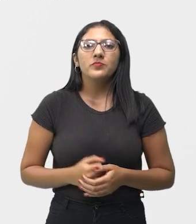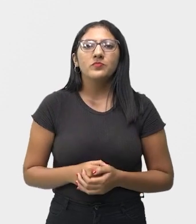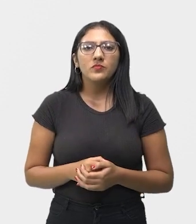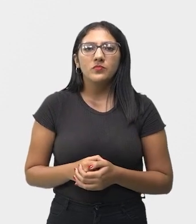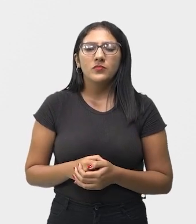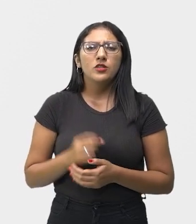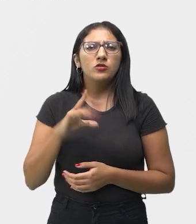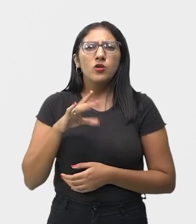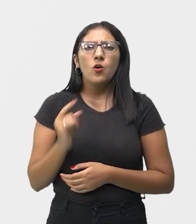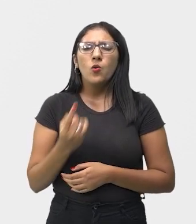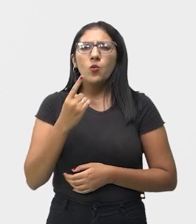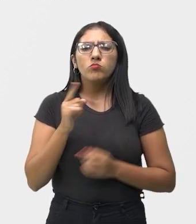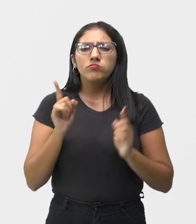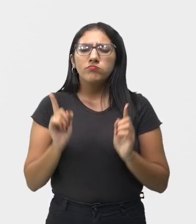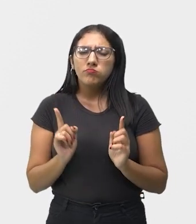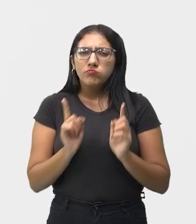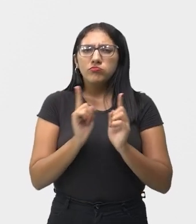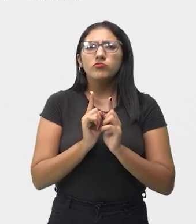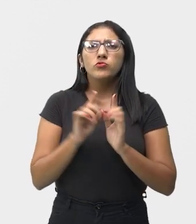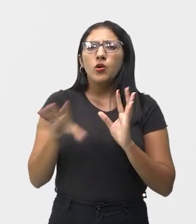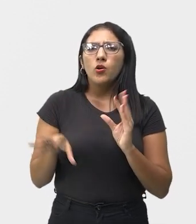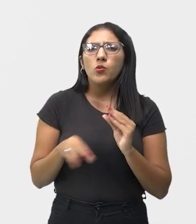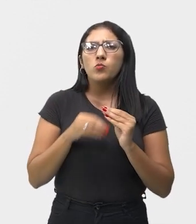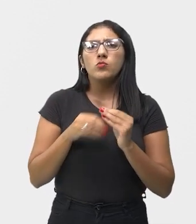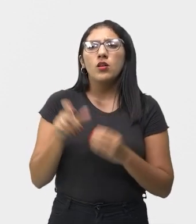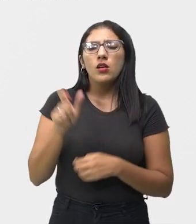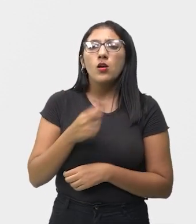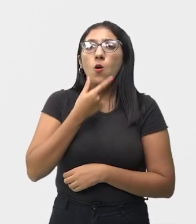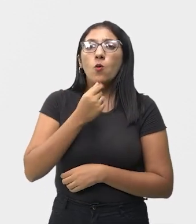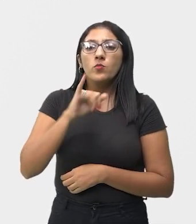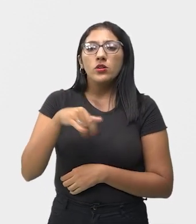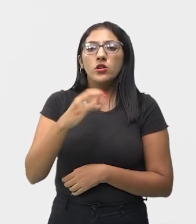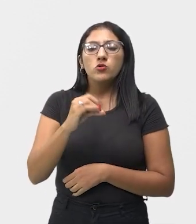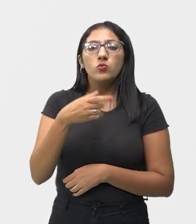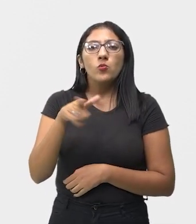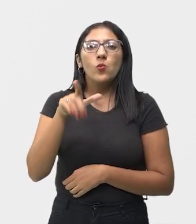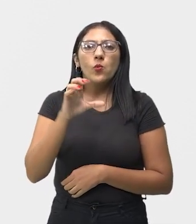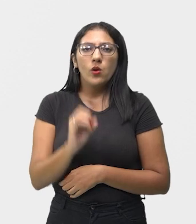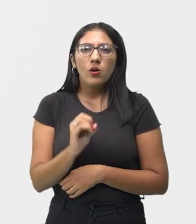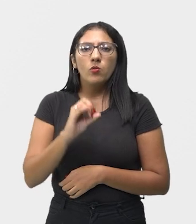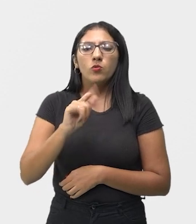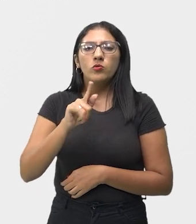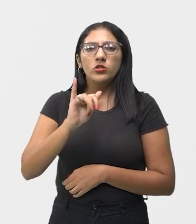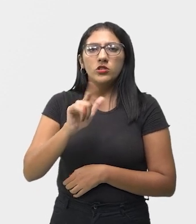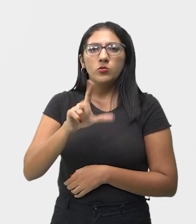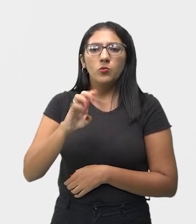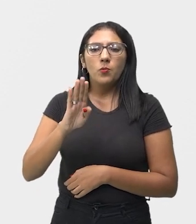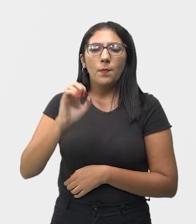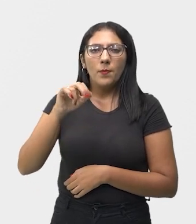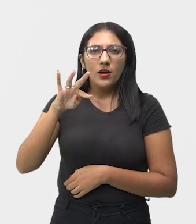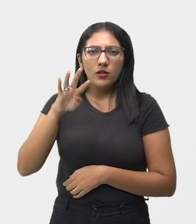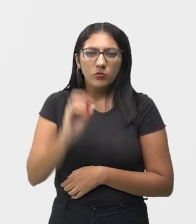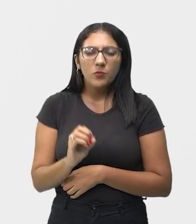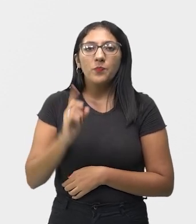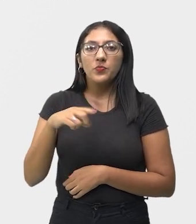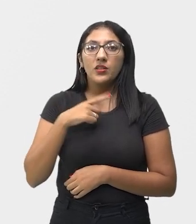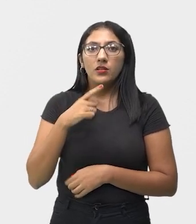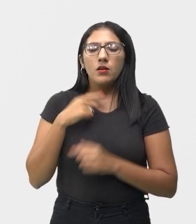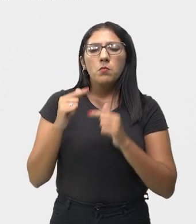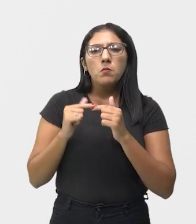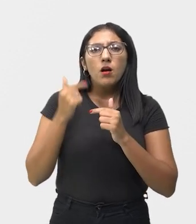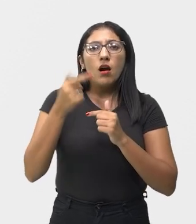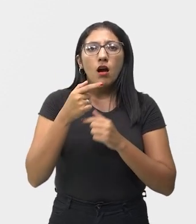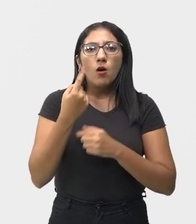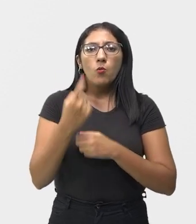compacto simples do violonista baiano João Gilberto. Um ano depois, o músico lançou o seu primeiro LP,